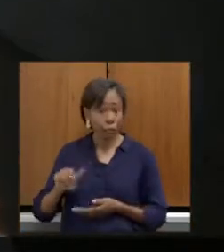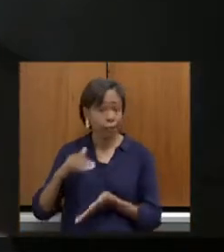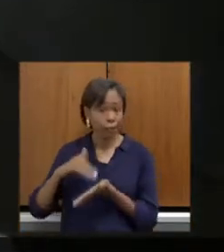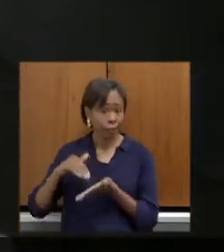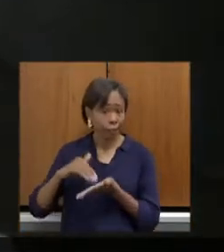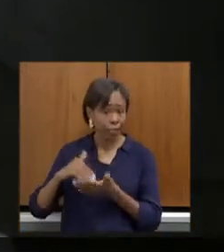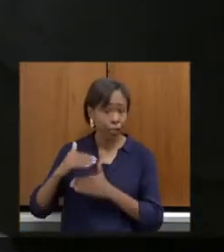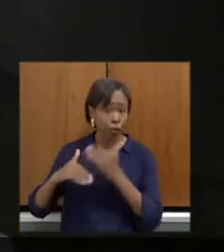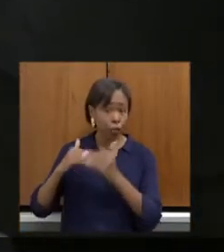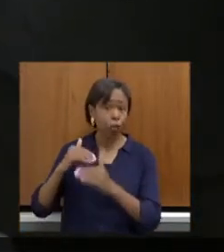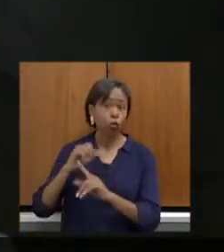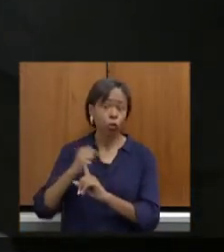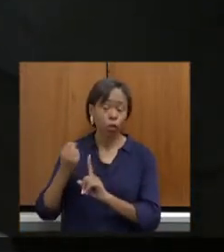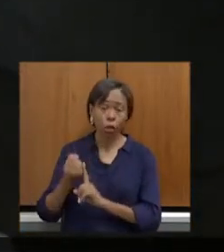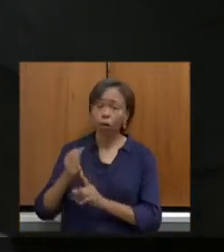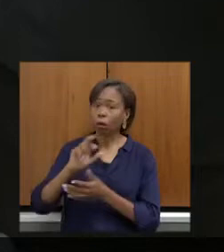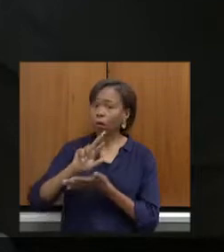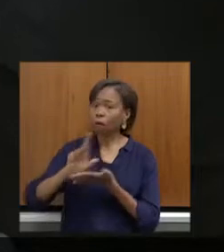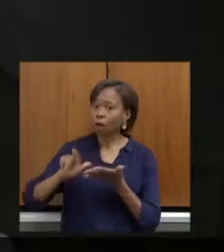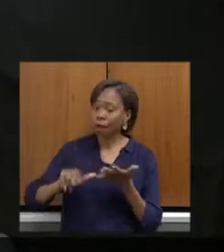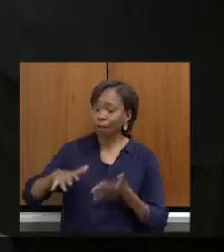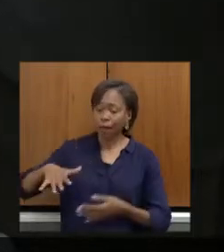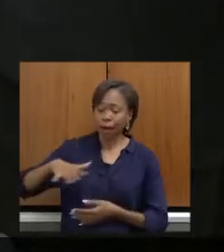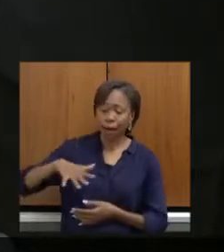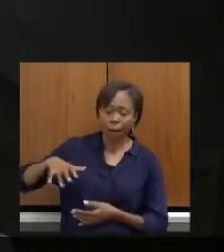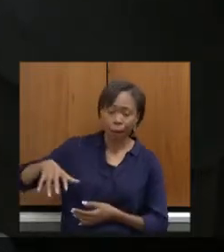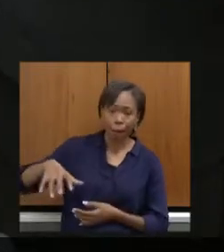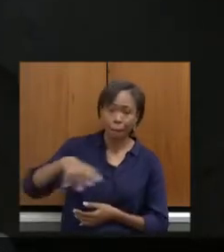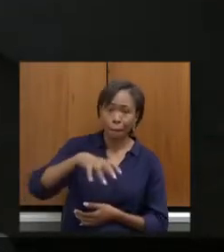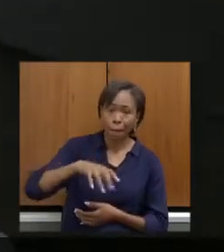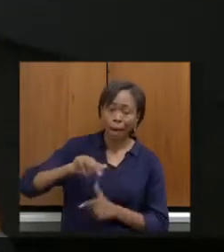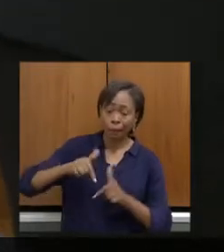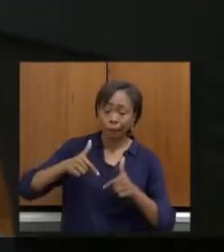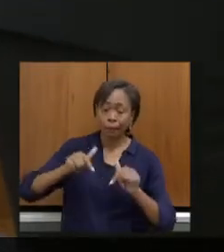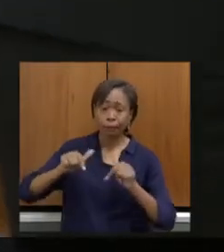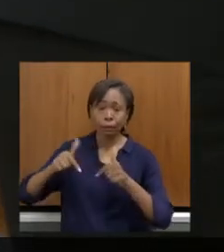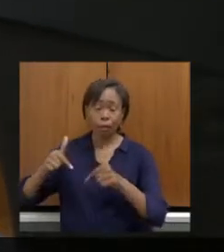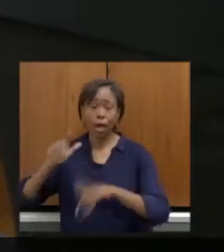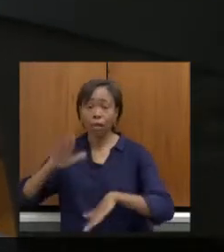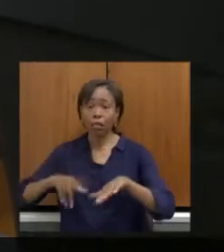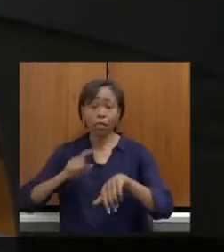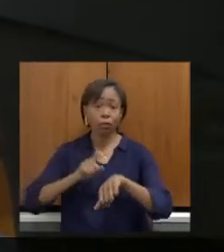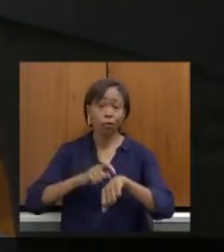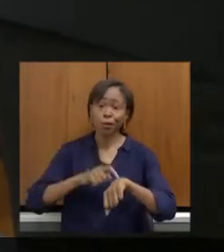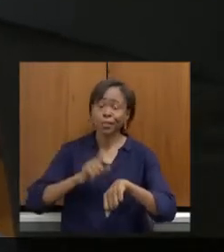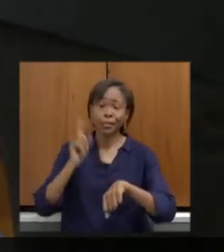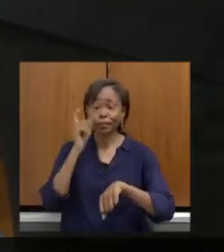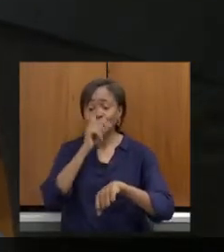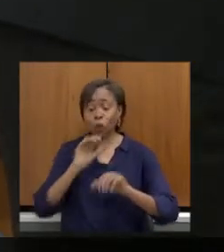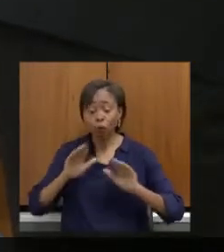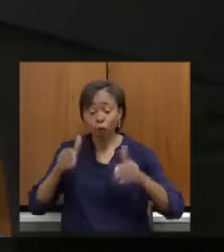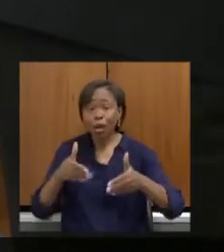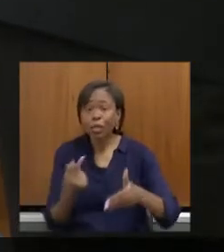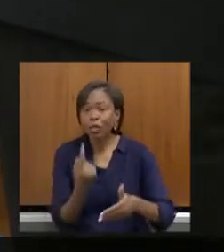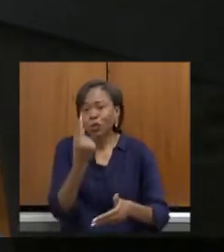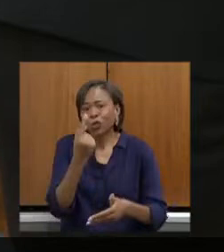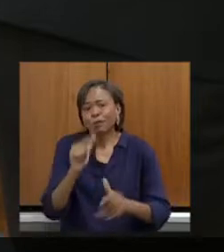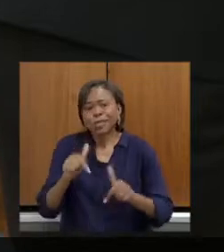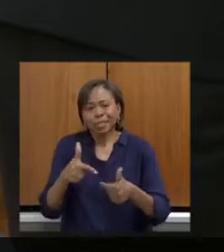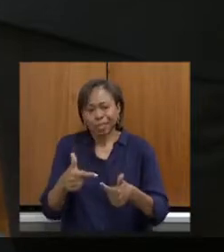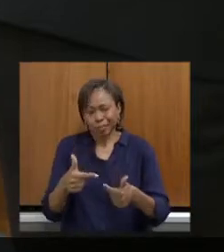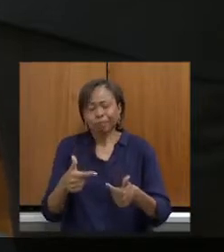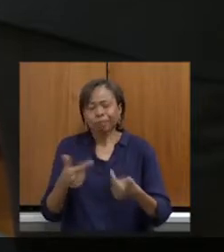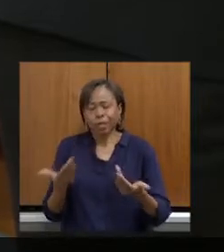pastas, muitas ações, acaba que o tempo é escasso para a gente poder aprofundar em alguma ação específica. E ter esse movimento,